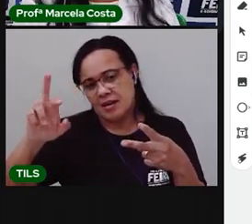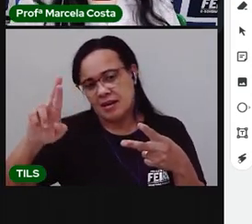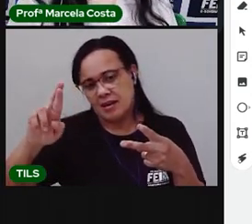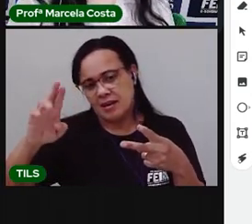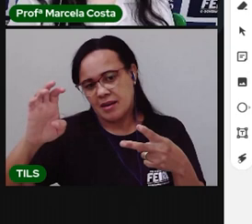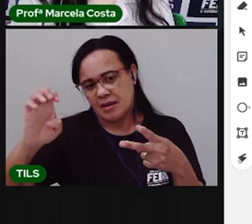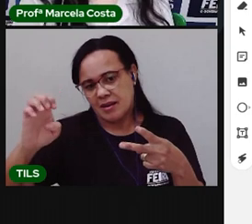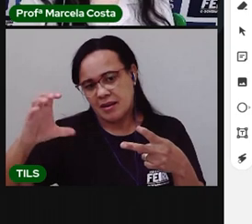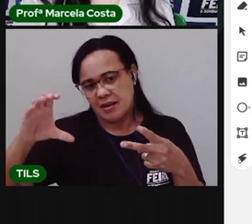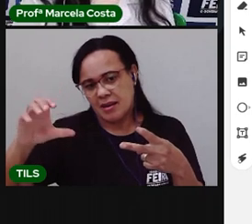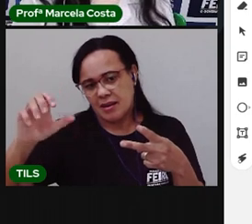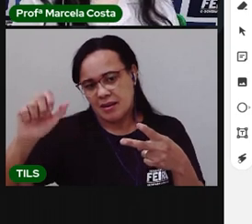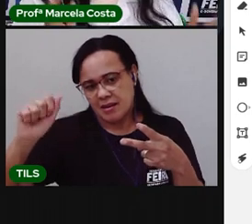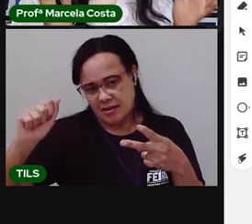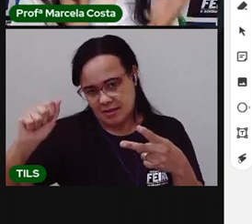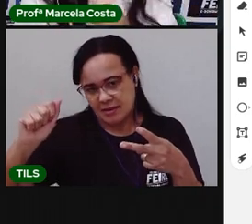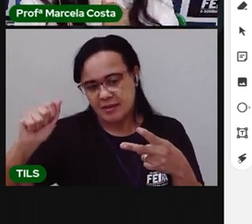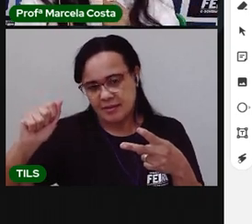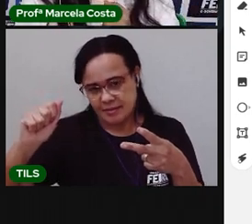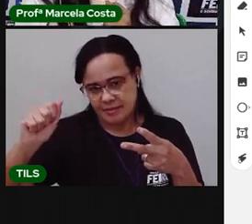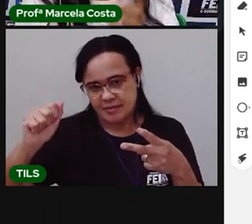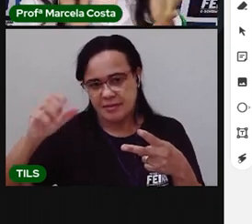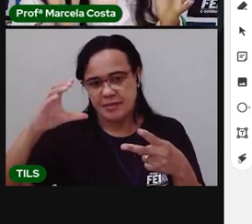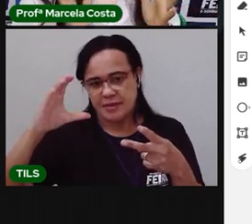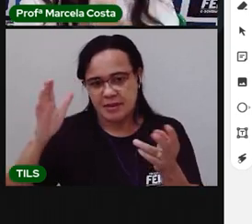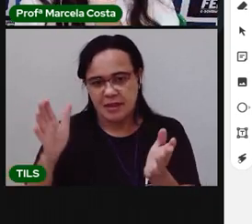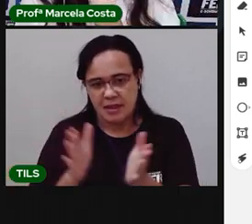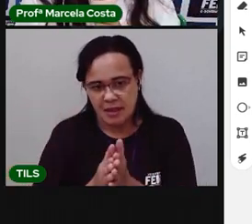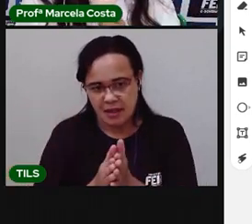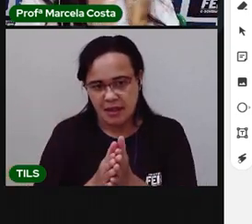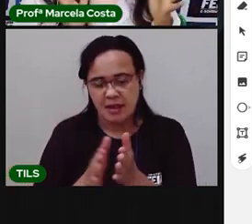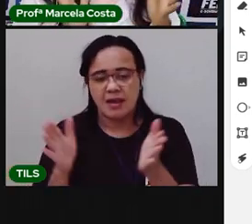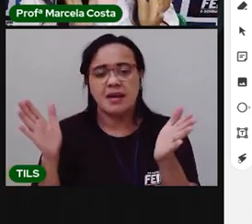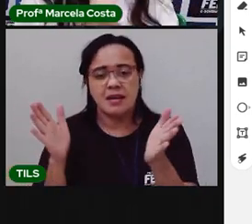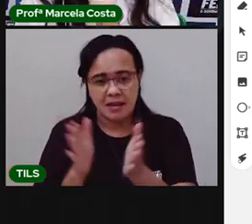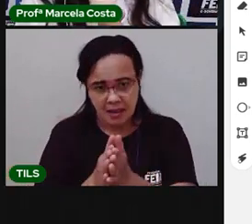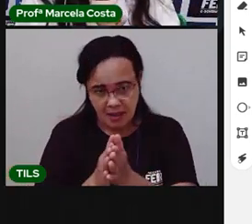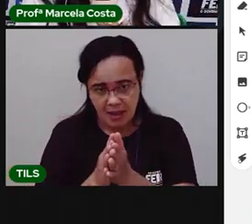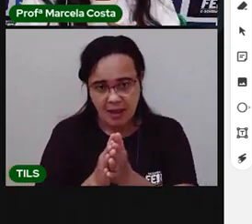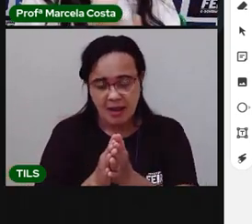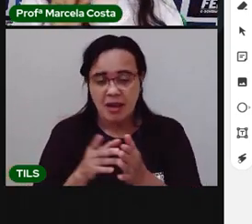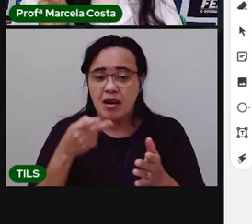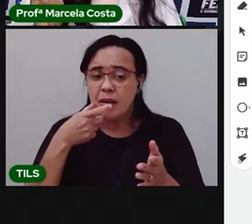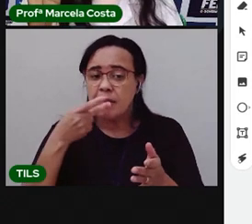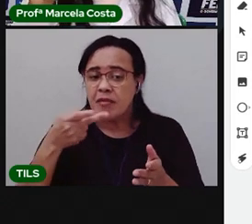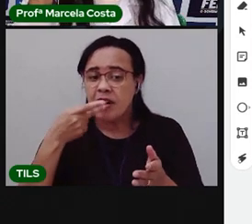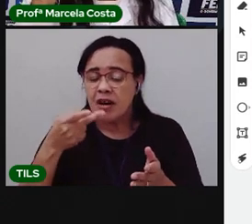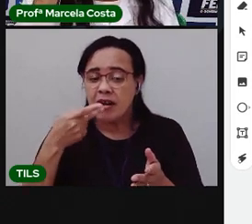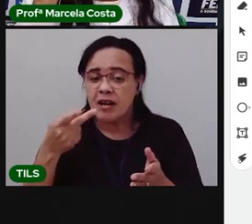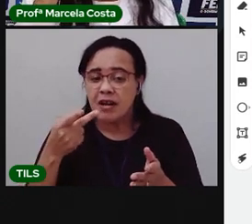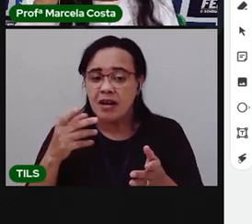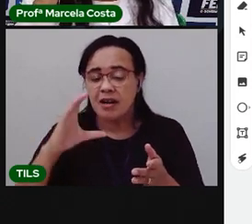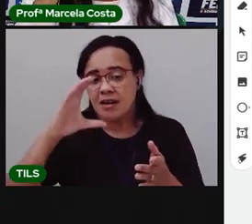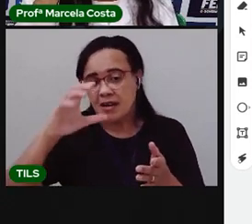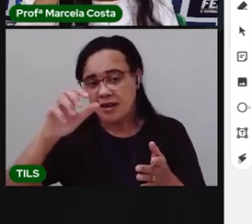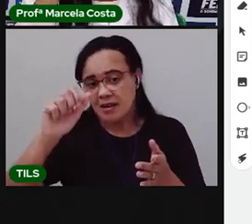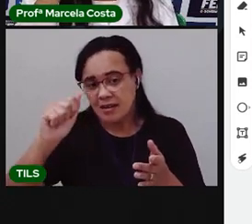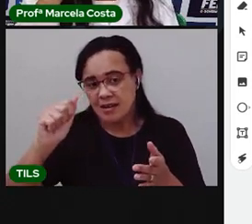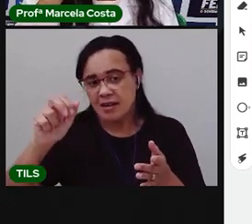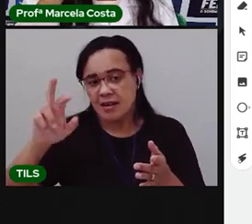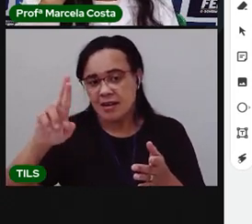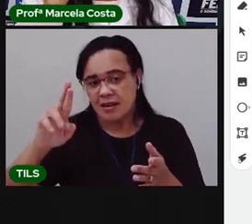boca para falar essa palavra? Ca-re-ca. Ca-re Três vezes, né?